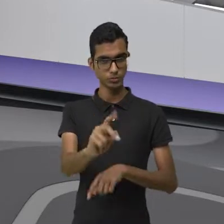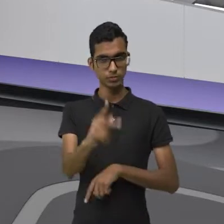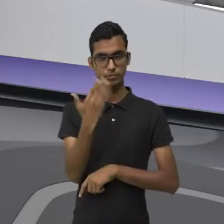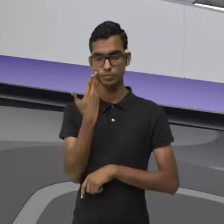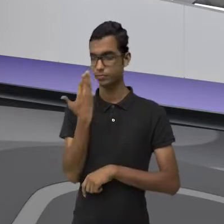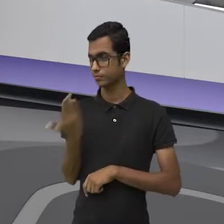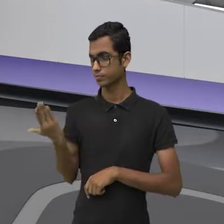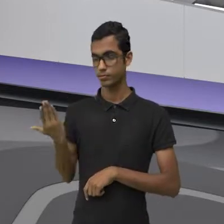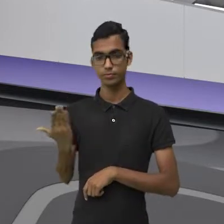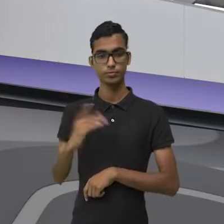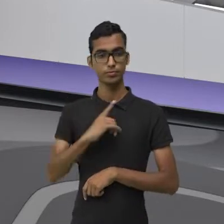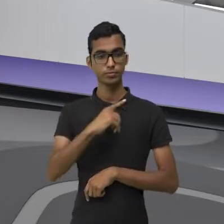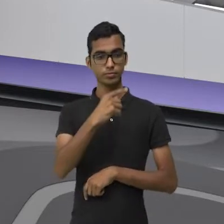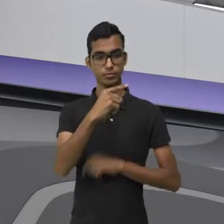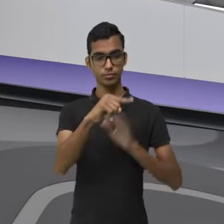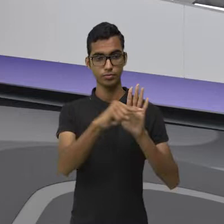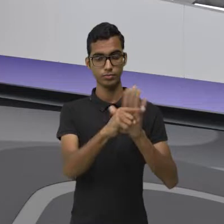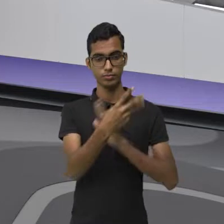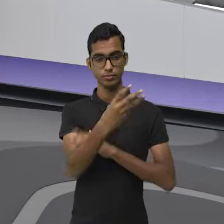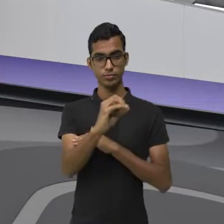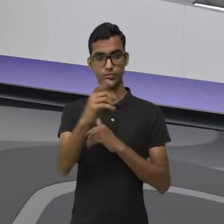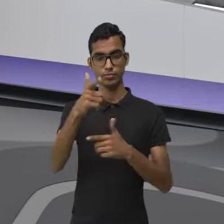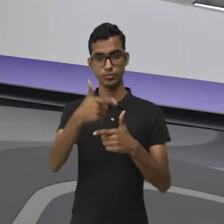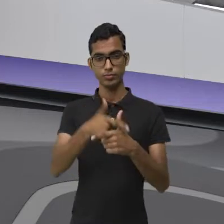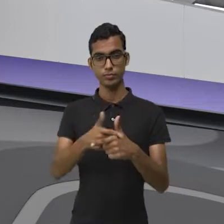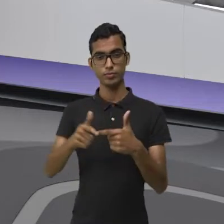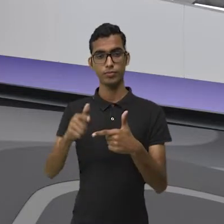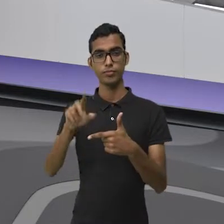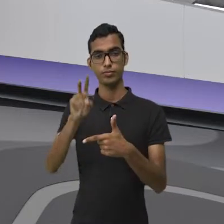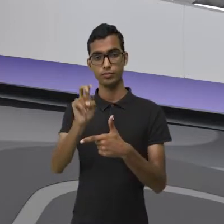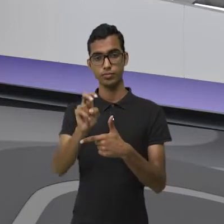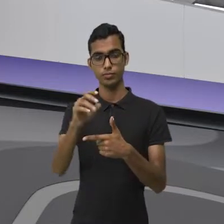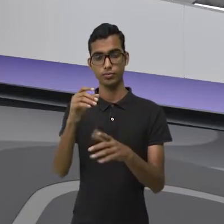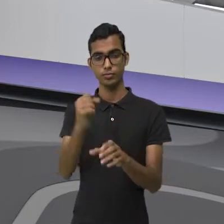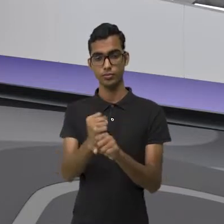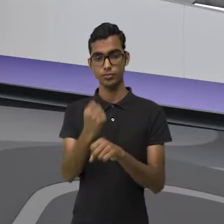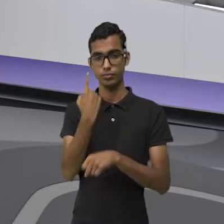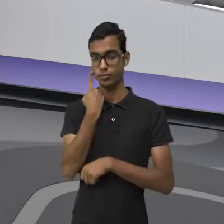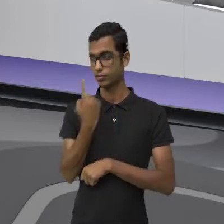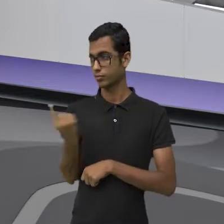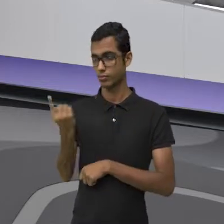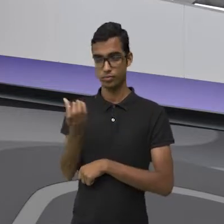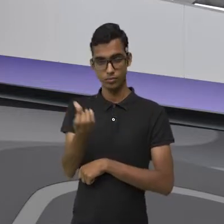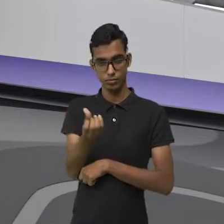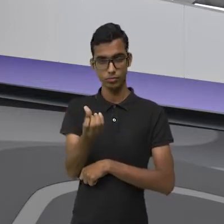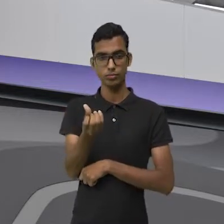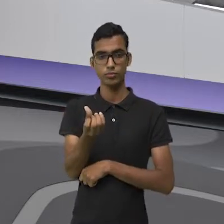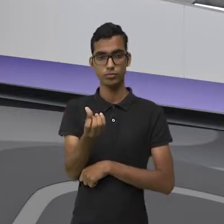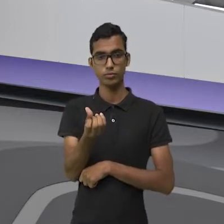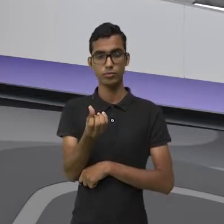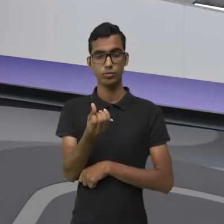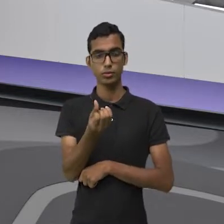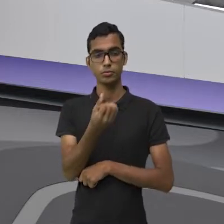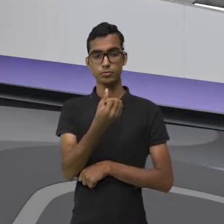lá! Observe! Menos 30 dividido por menos 5 dá mais 6. Por quê? Por quê?